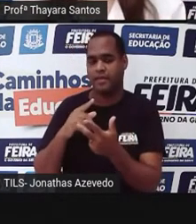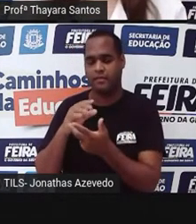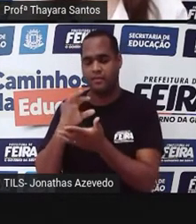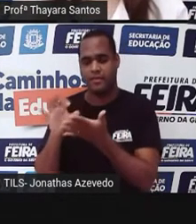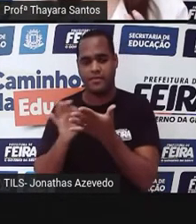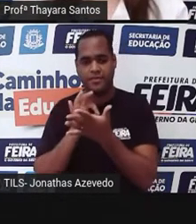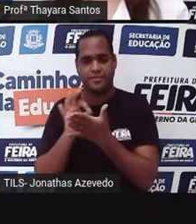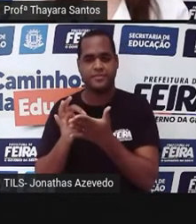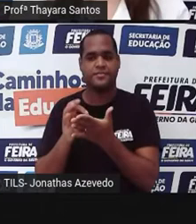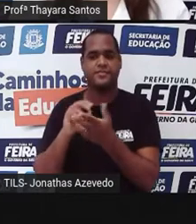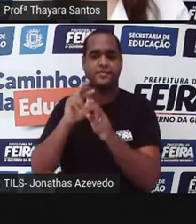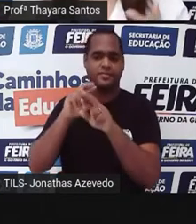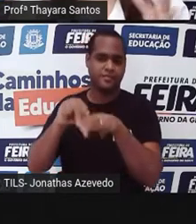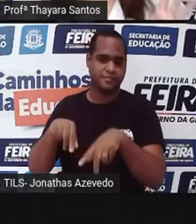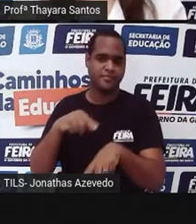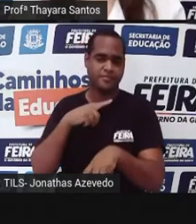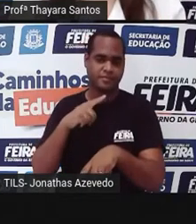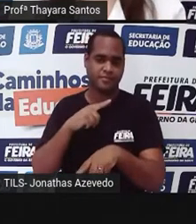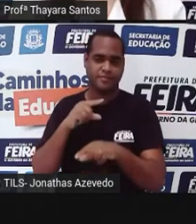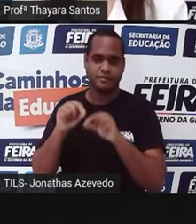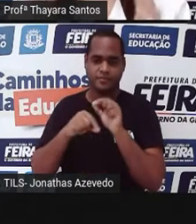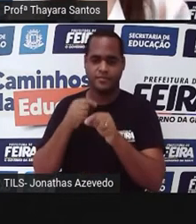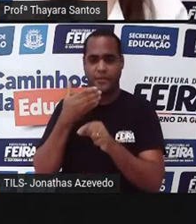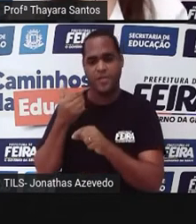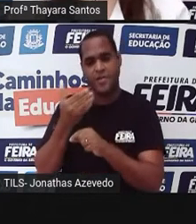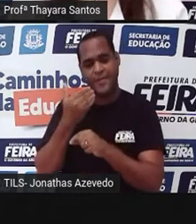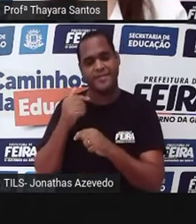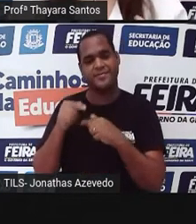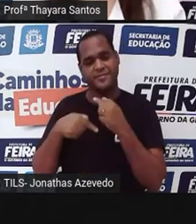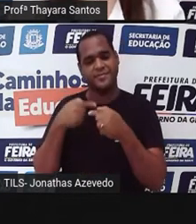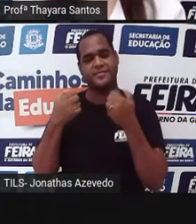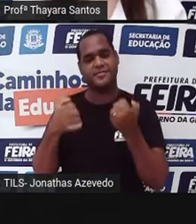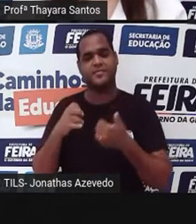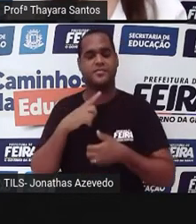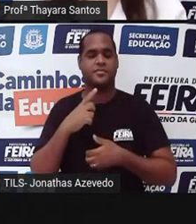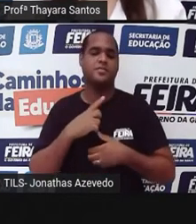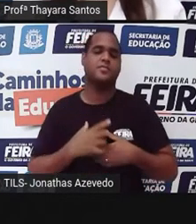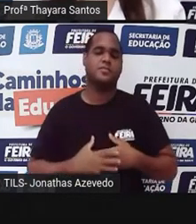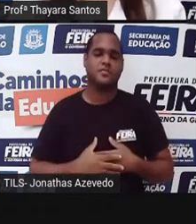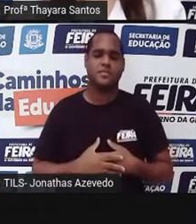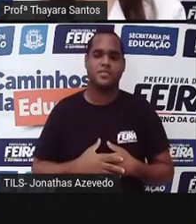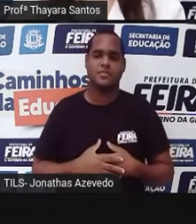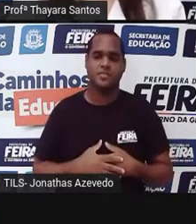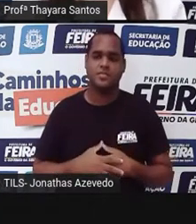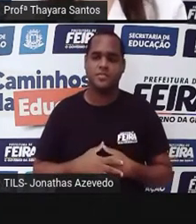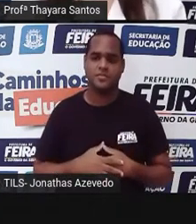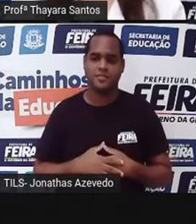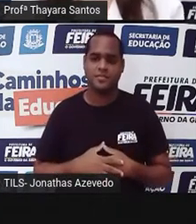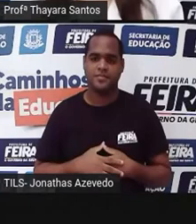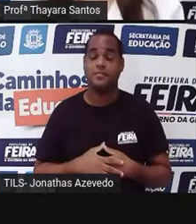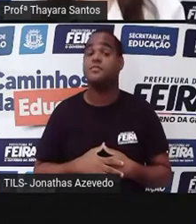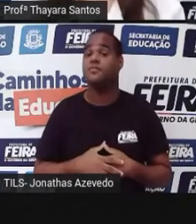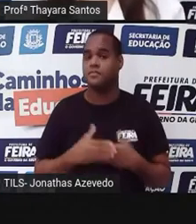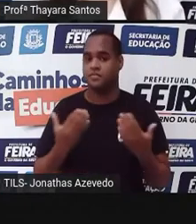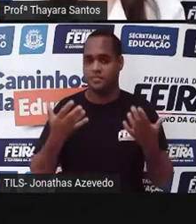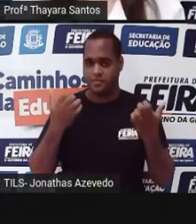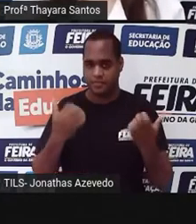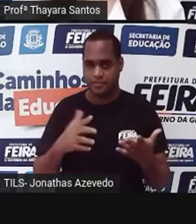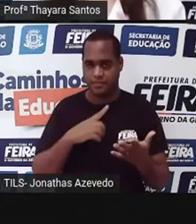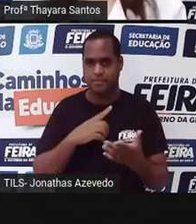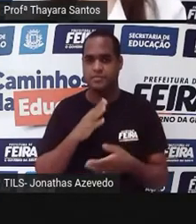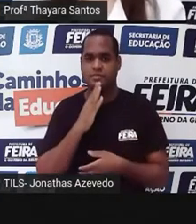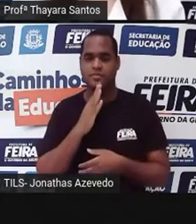produtos e organismos, procurando sempre o melhoramento daquelas espécies. E agora, gente vai